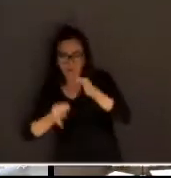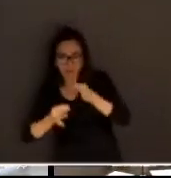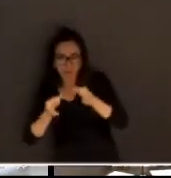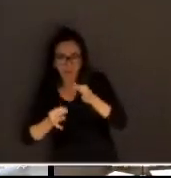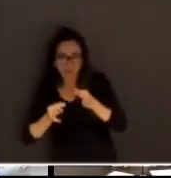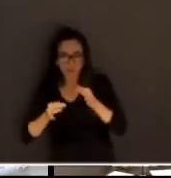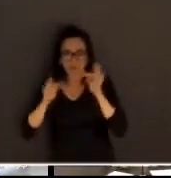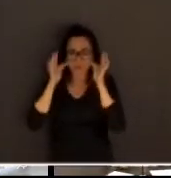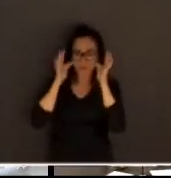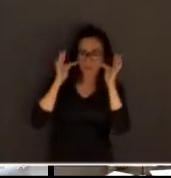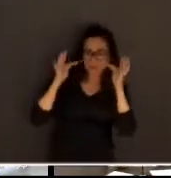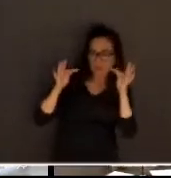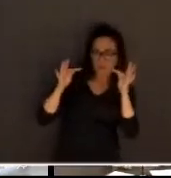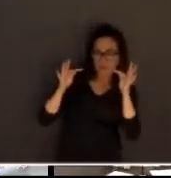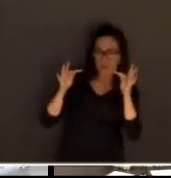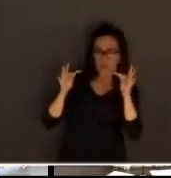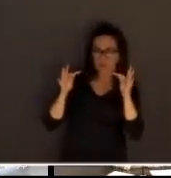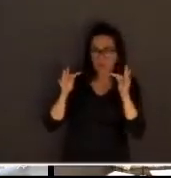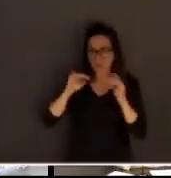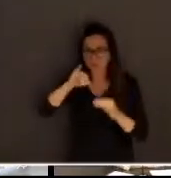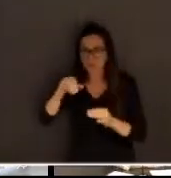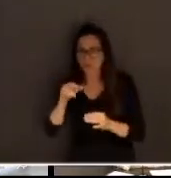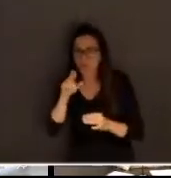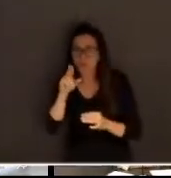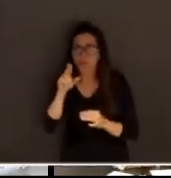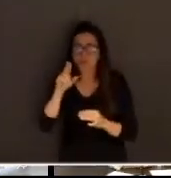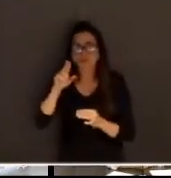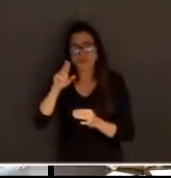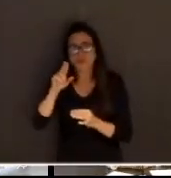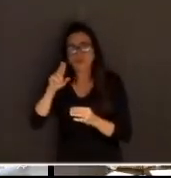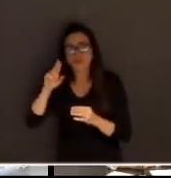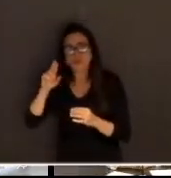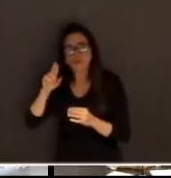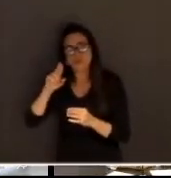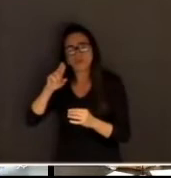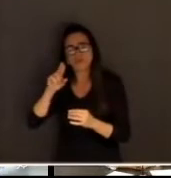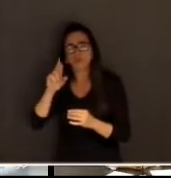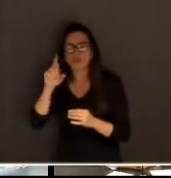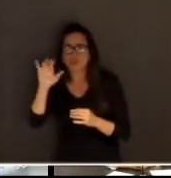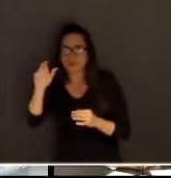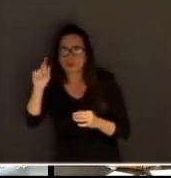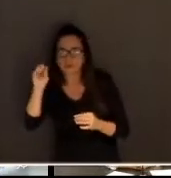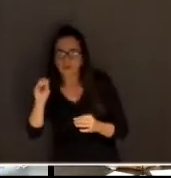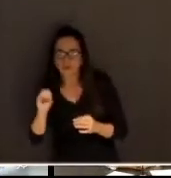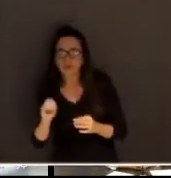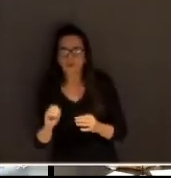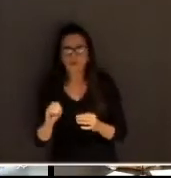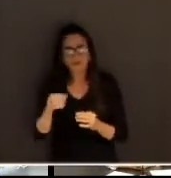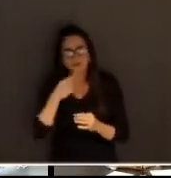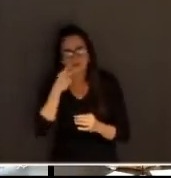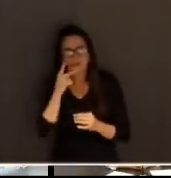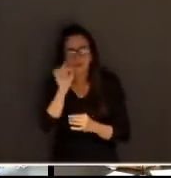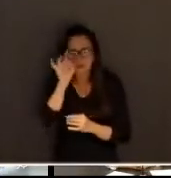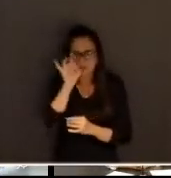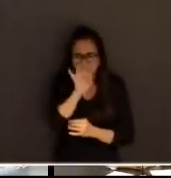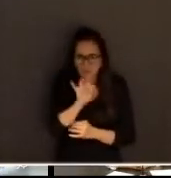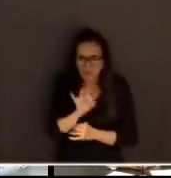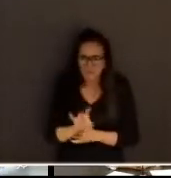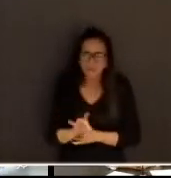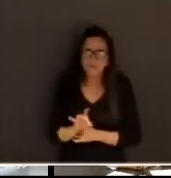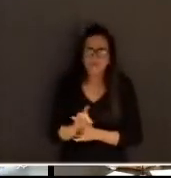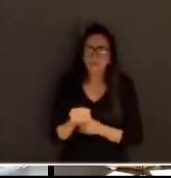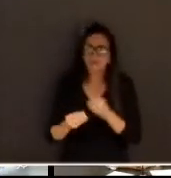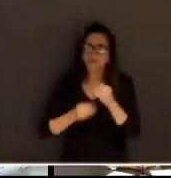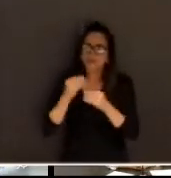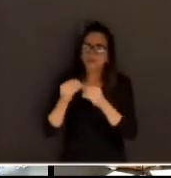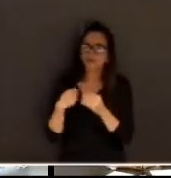temos oficiais de justiça, temos os jurados. E eu queria falar um pouco sobre cada um desses personagens. Como é que a gente pode lidar